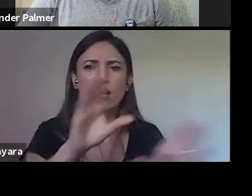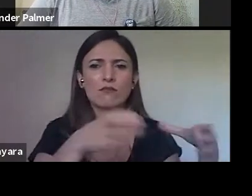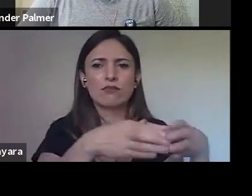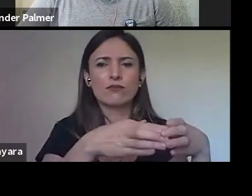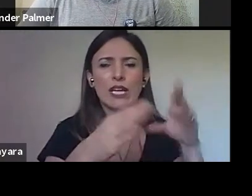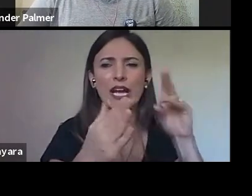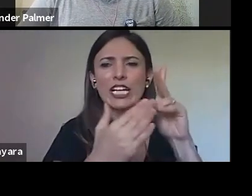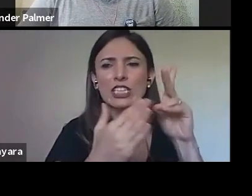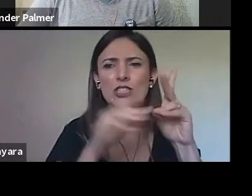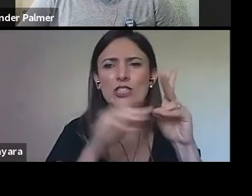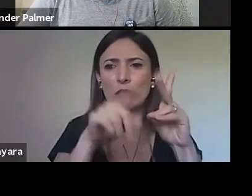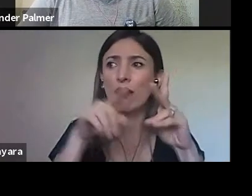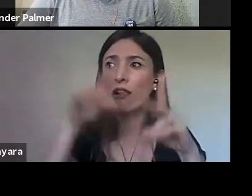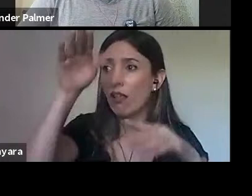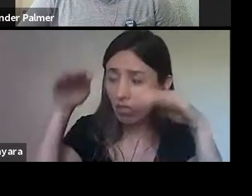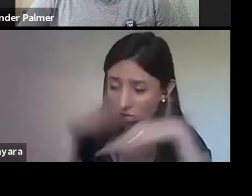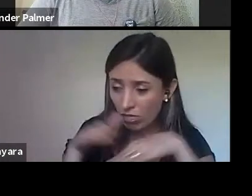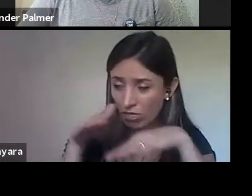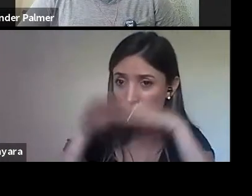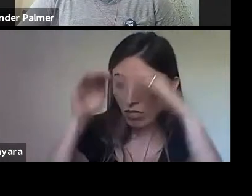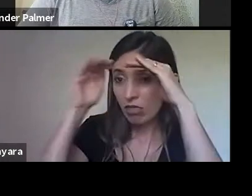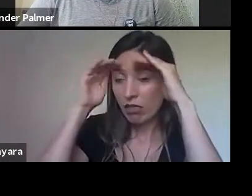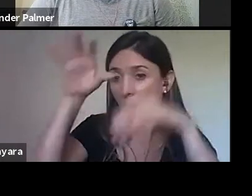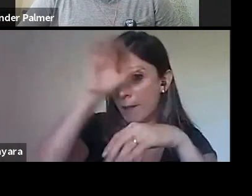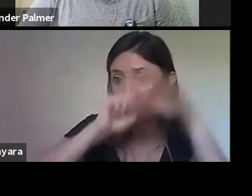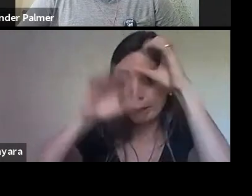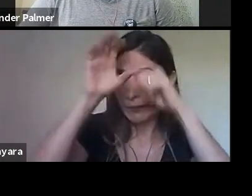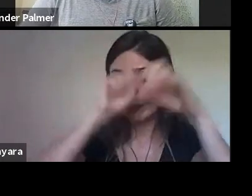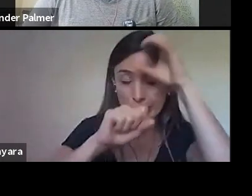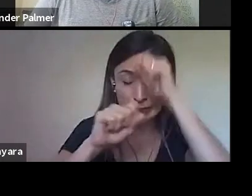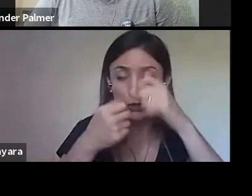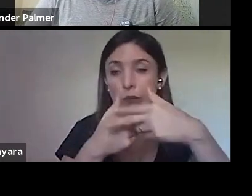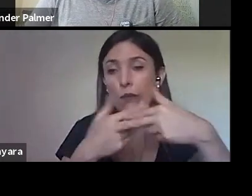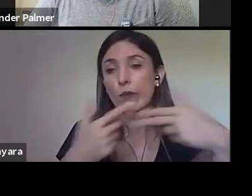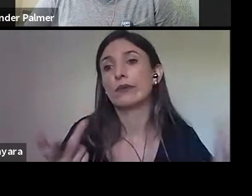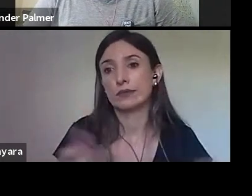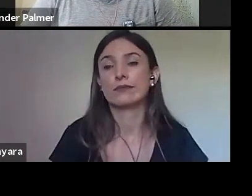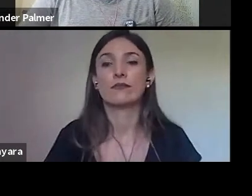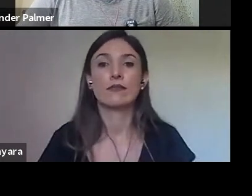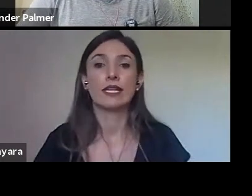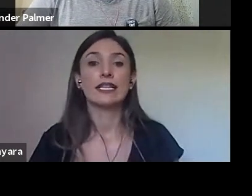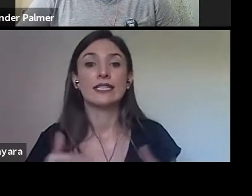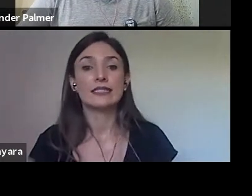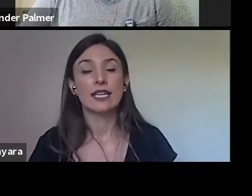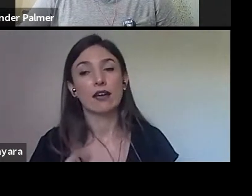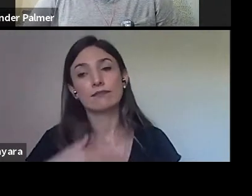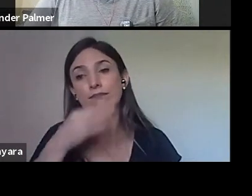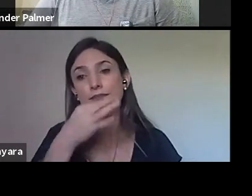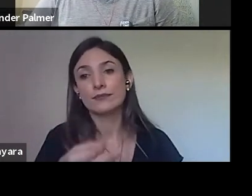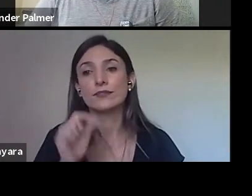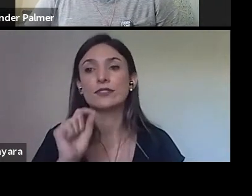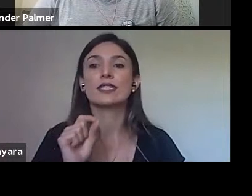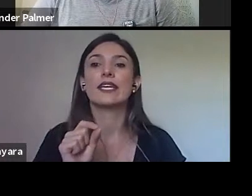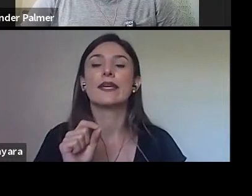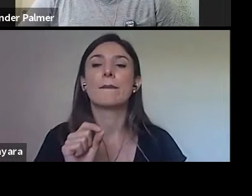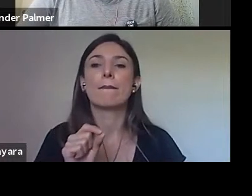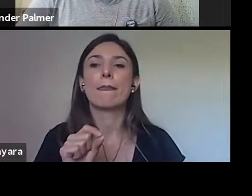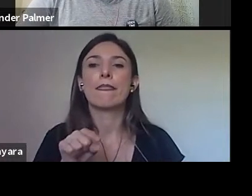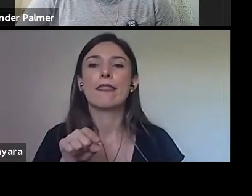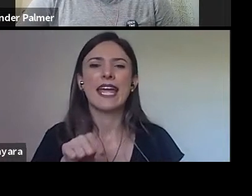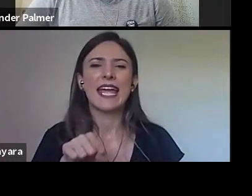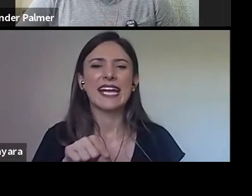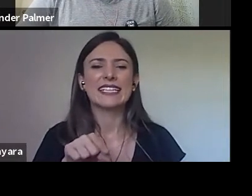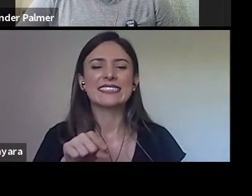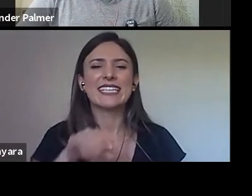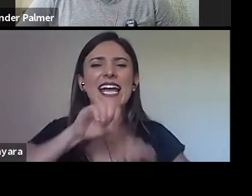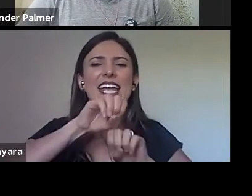forte sobre os indígenas. Então, acho que esse caráter de tentar a educação